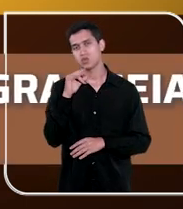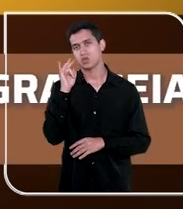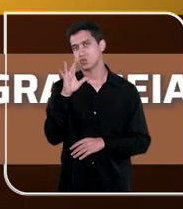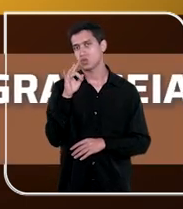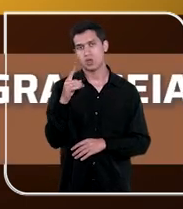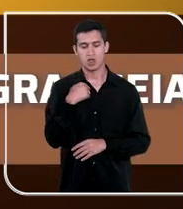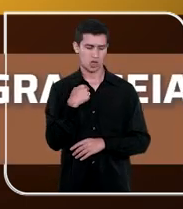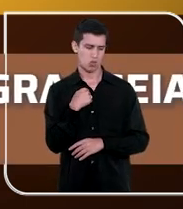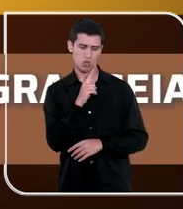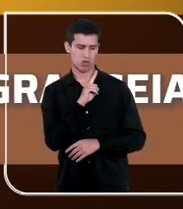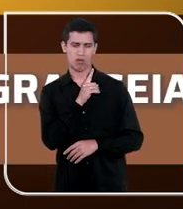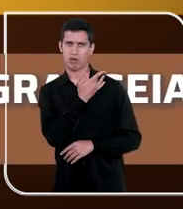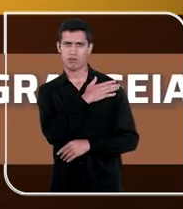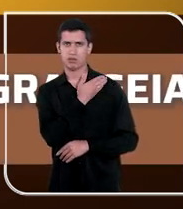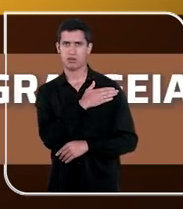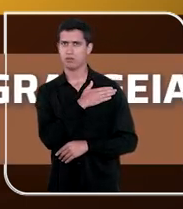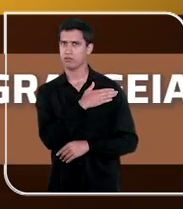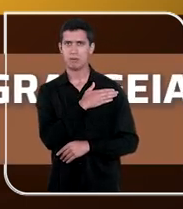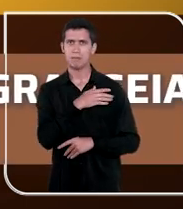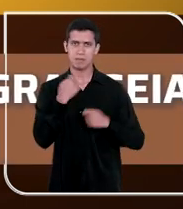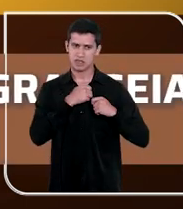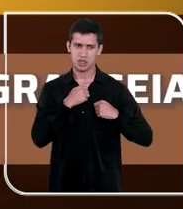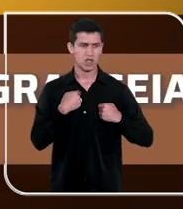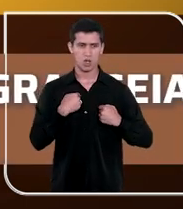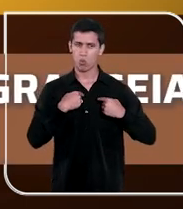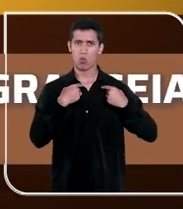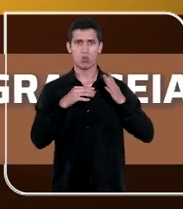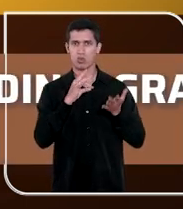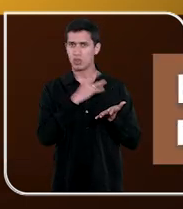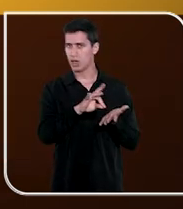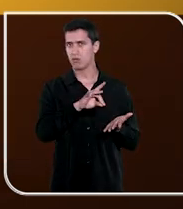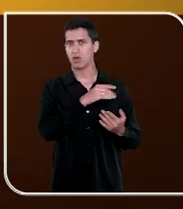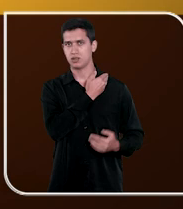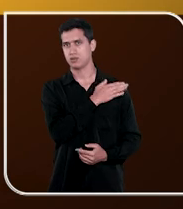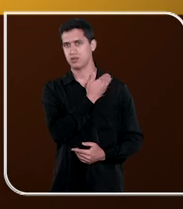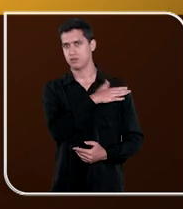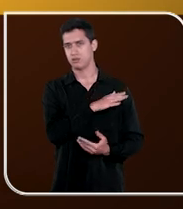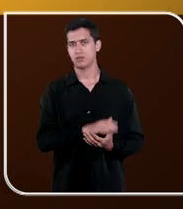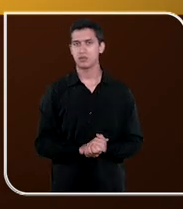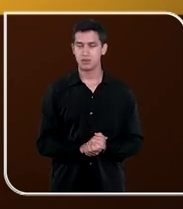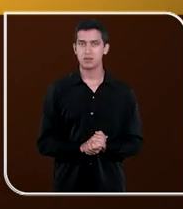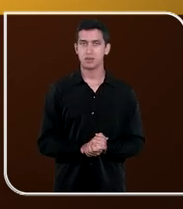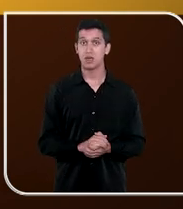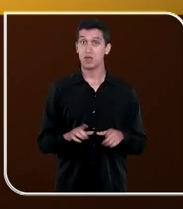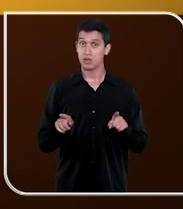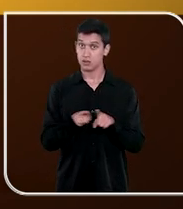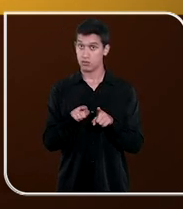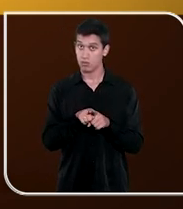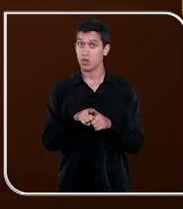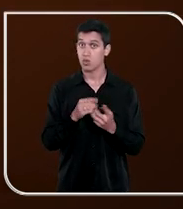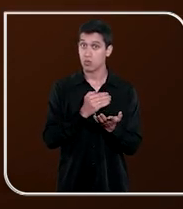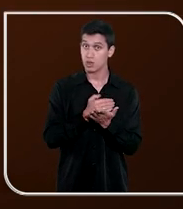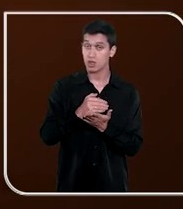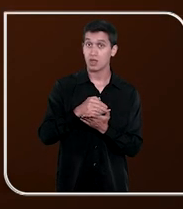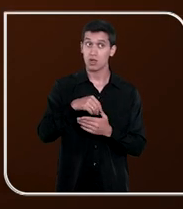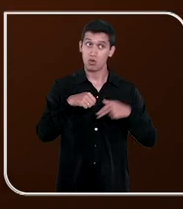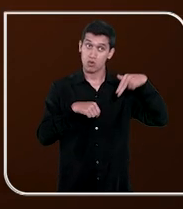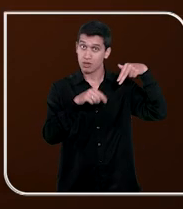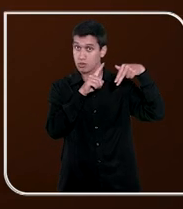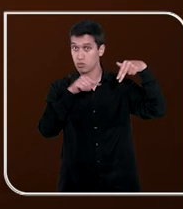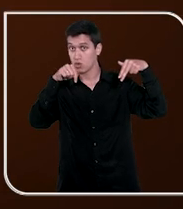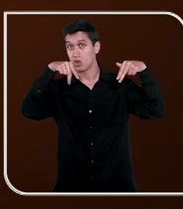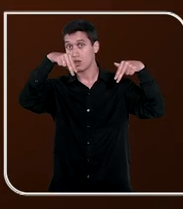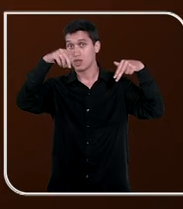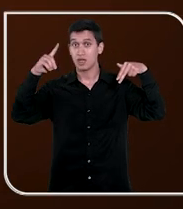basta não ser racista, tem que ser antirracista. Saindo do norte e parando no